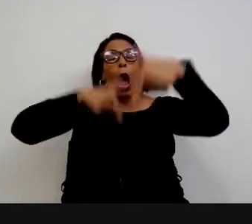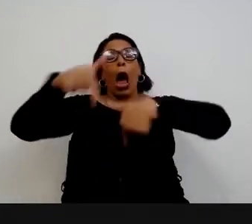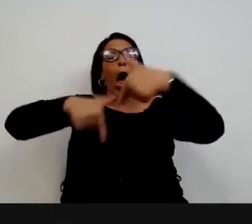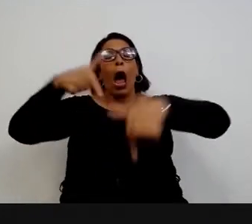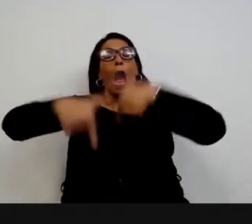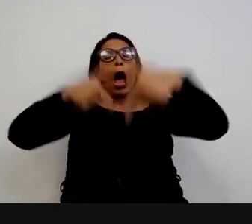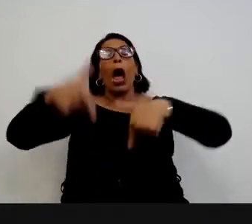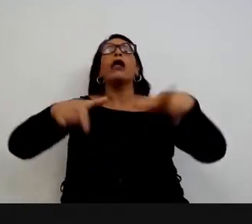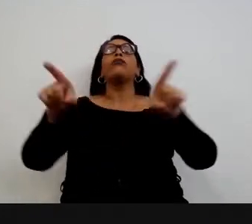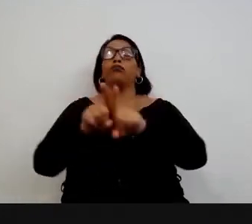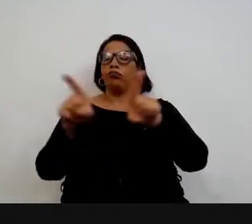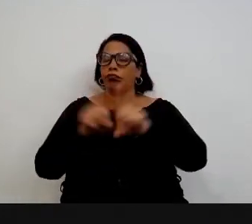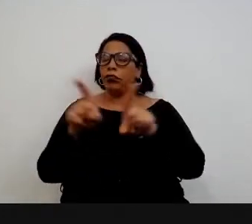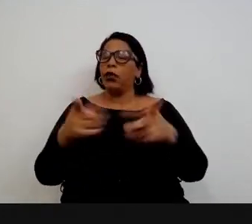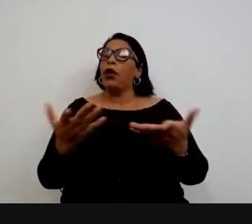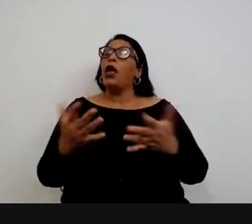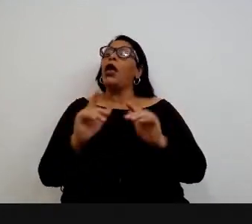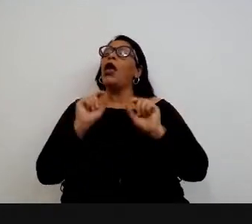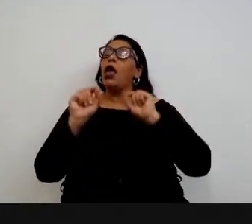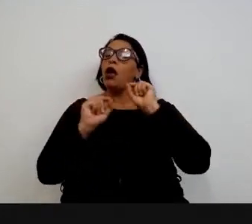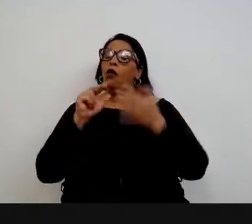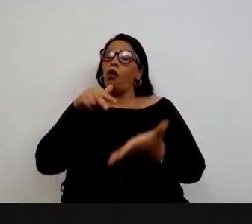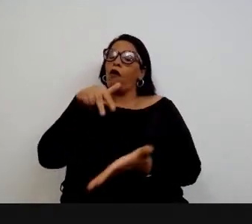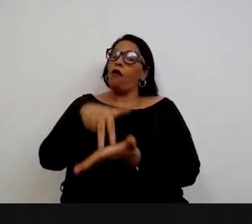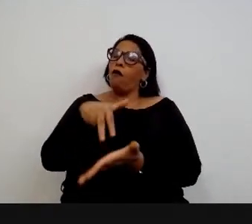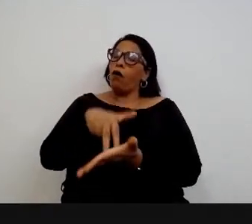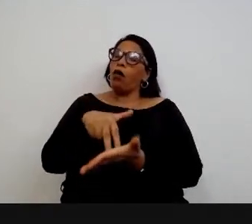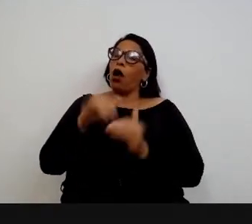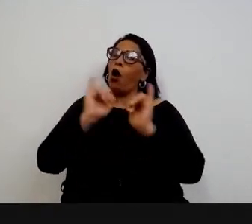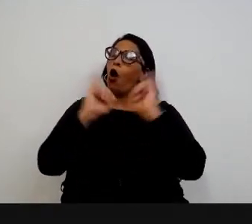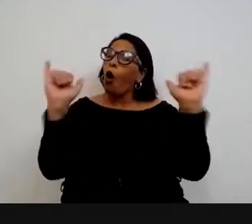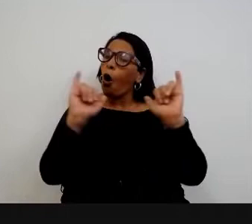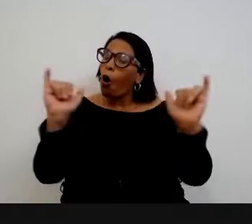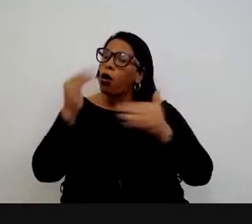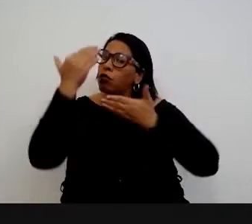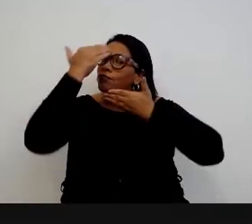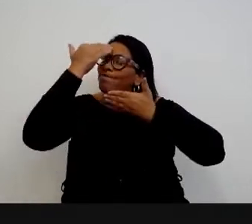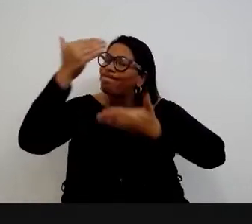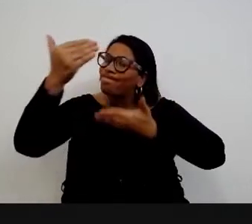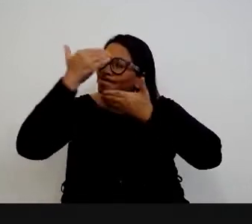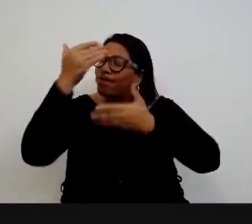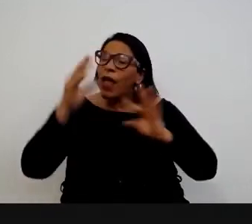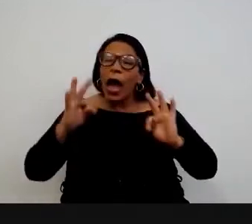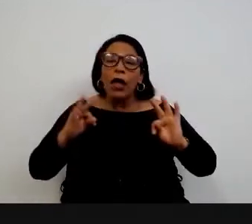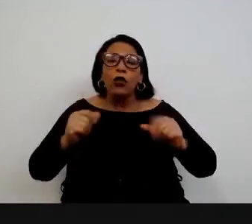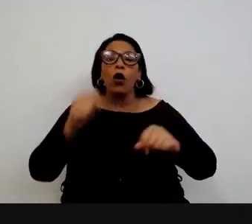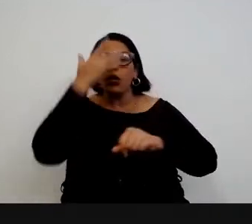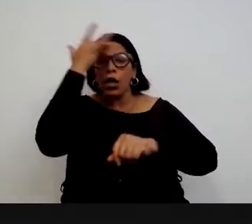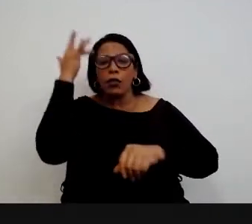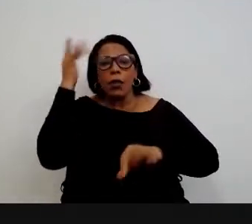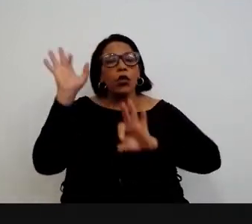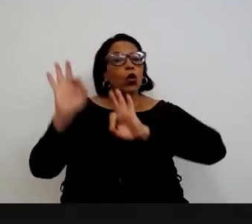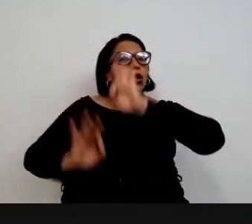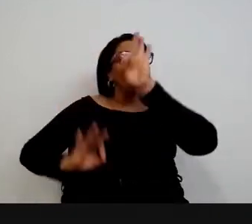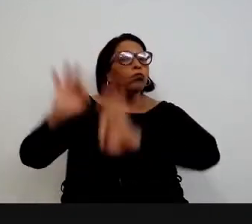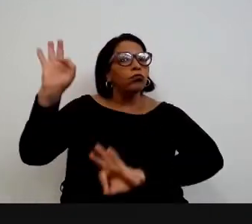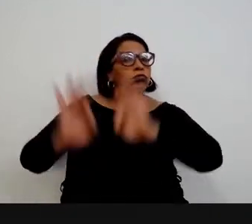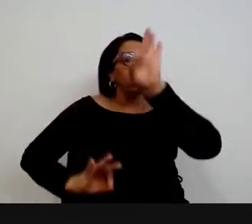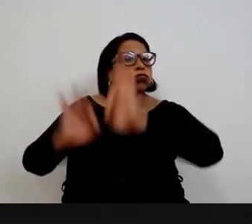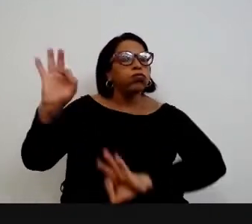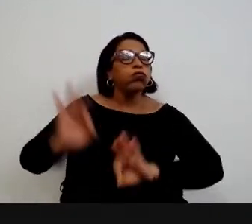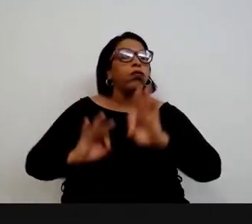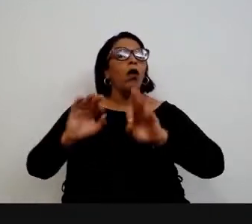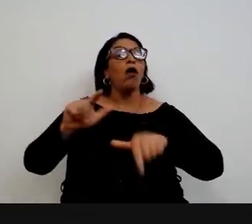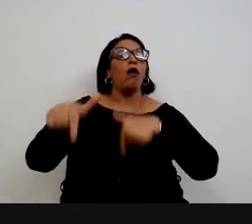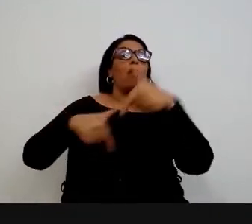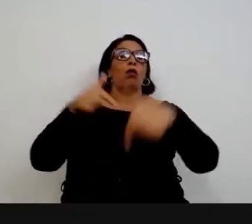encerrar a minha fala sem deixar aqui os meus agradecimentos a todos que participaram da organização desse trabalho.